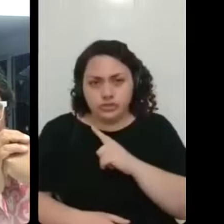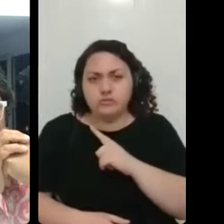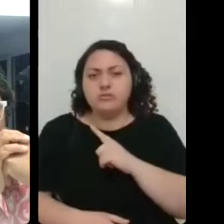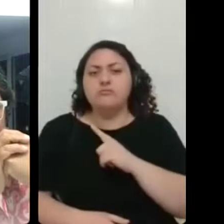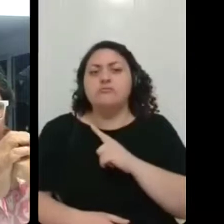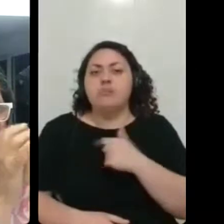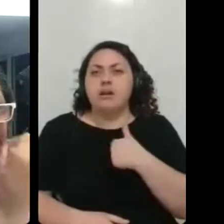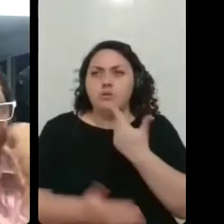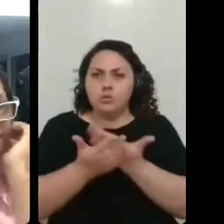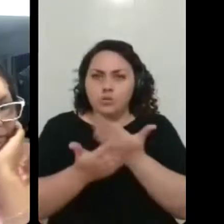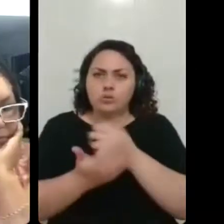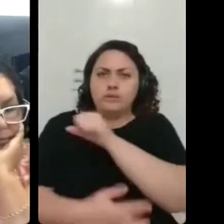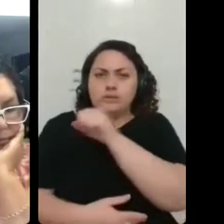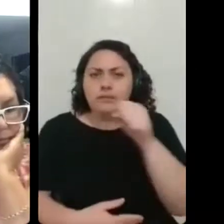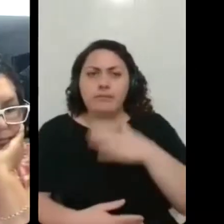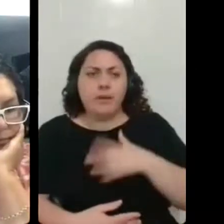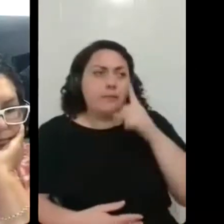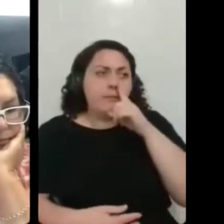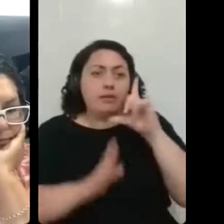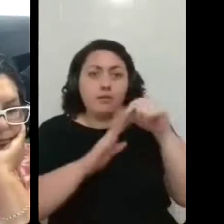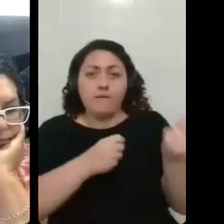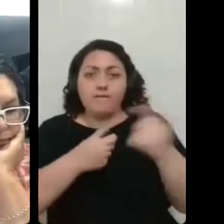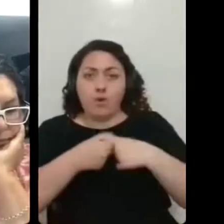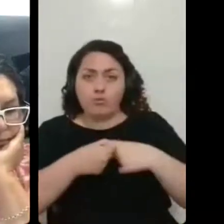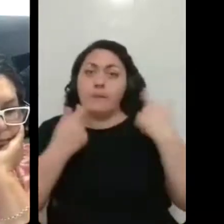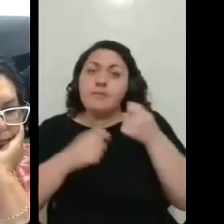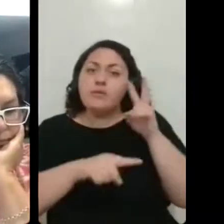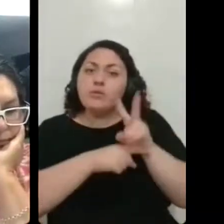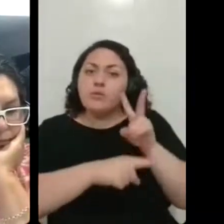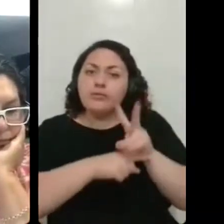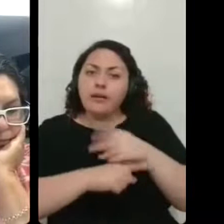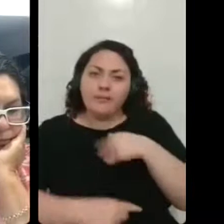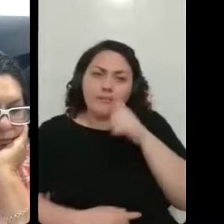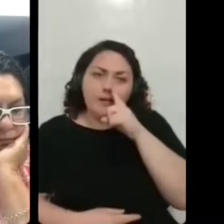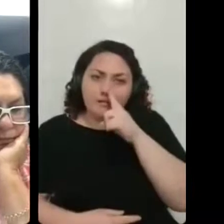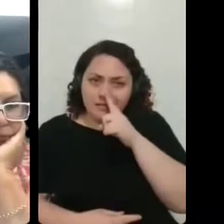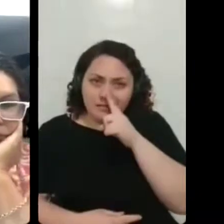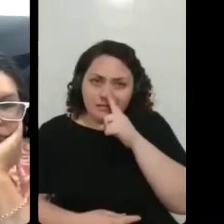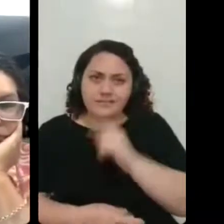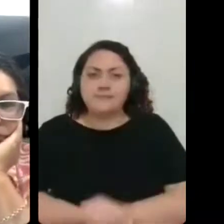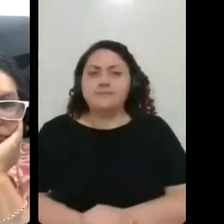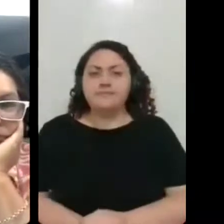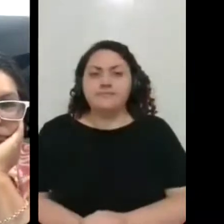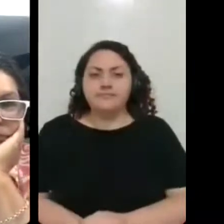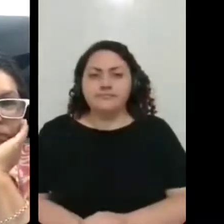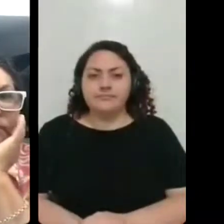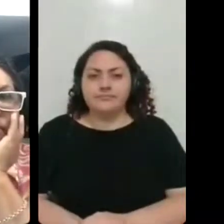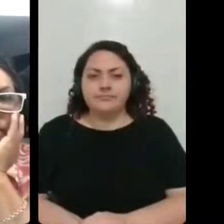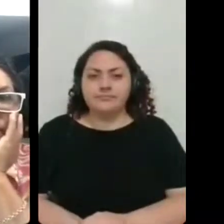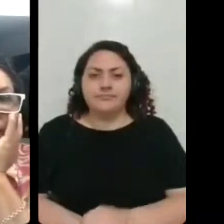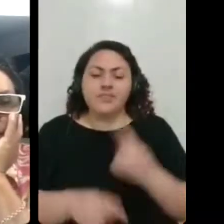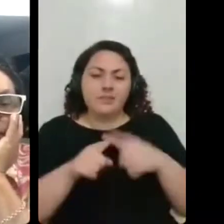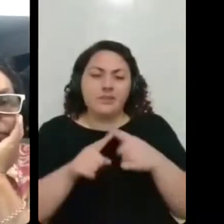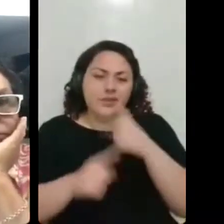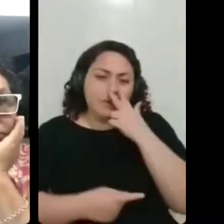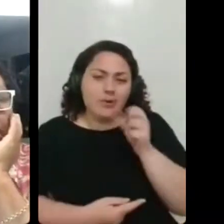a minha mãe voltou depois, a gente tinha que ter o cuidado com ela, né? Porque isso que a Simone falou, eu me